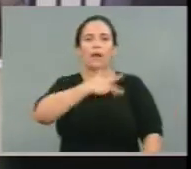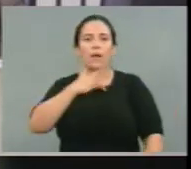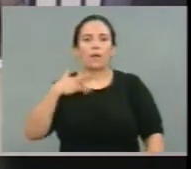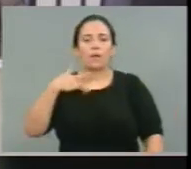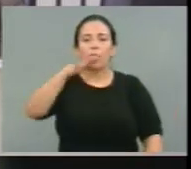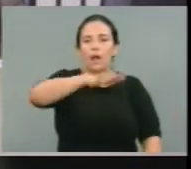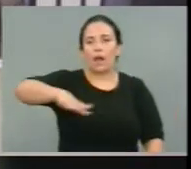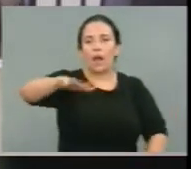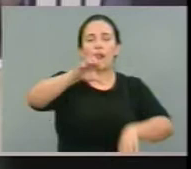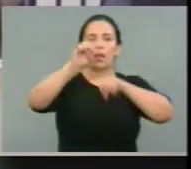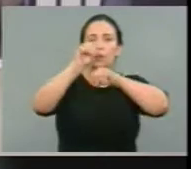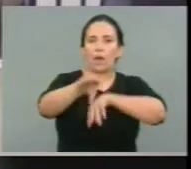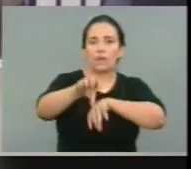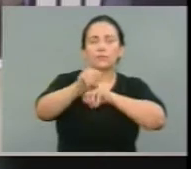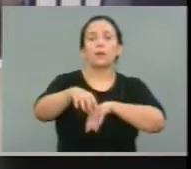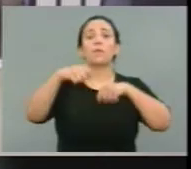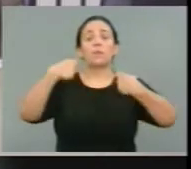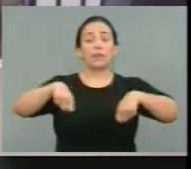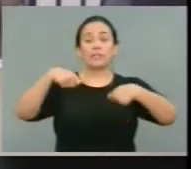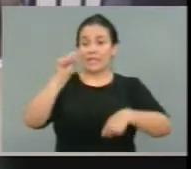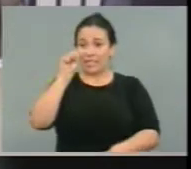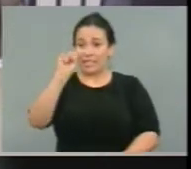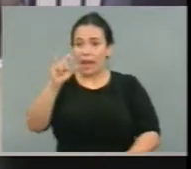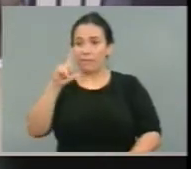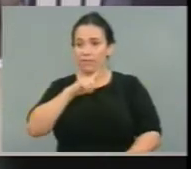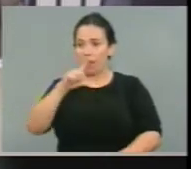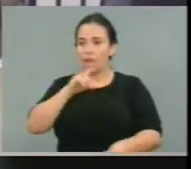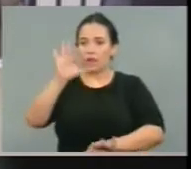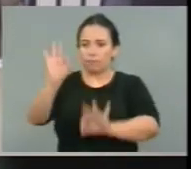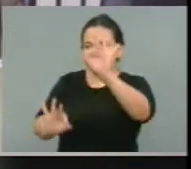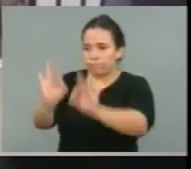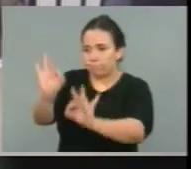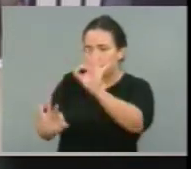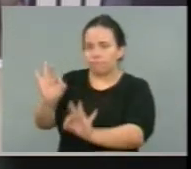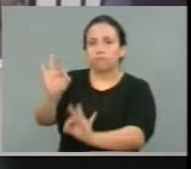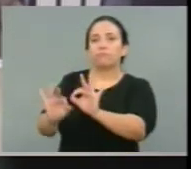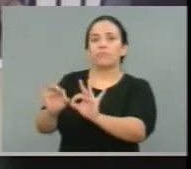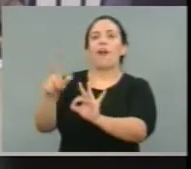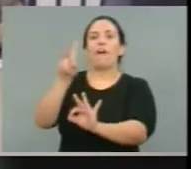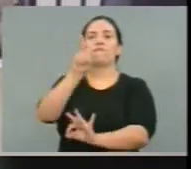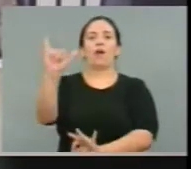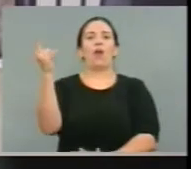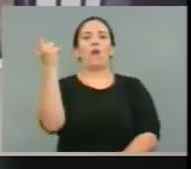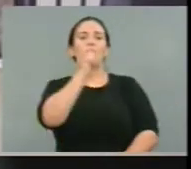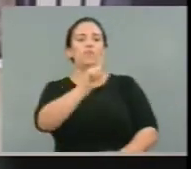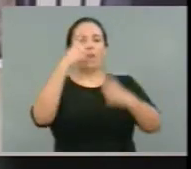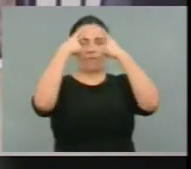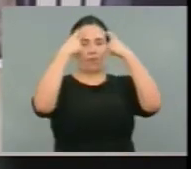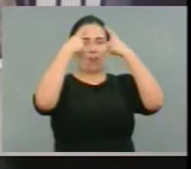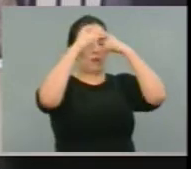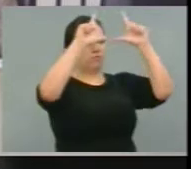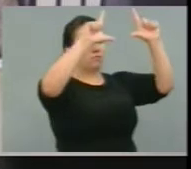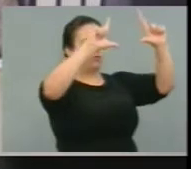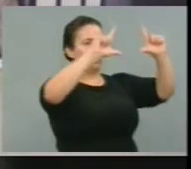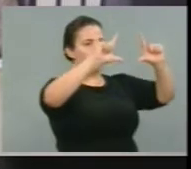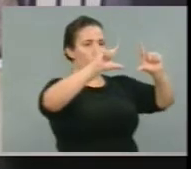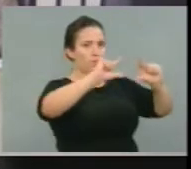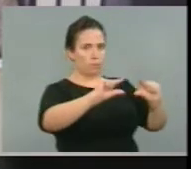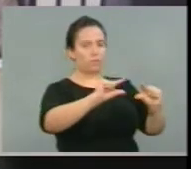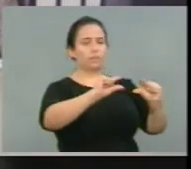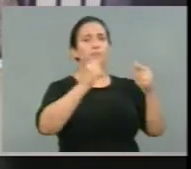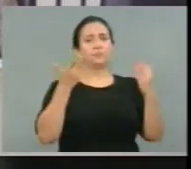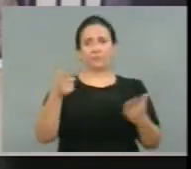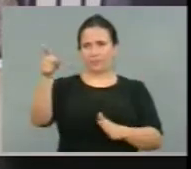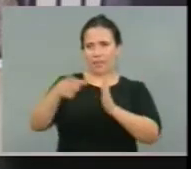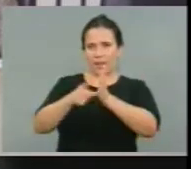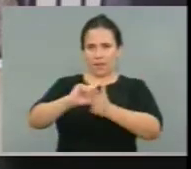porque a gente só vai conseguir resolver essa violência dentro de um conjunto. O senhor, senhora falou muito bem que